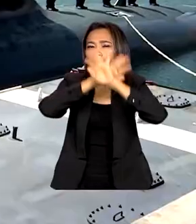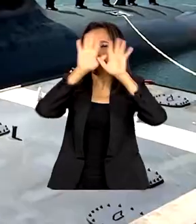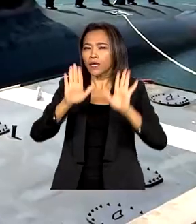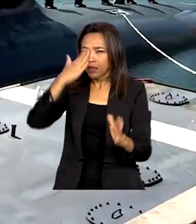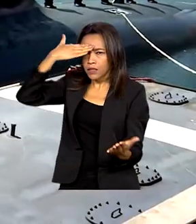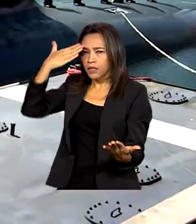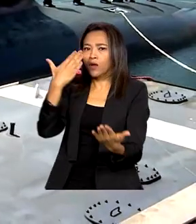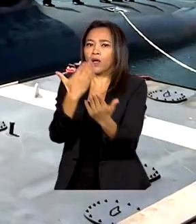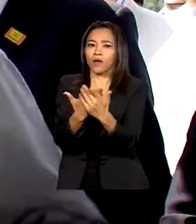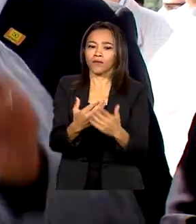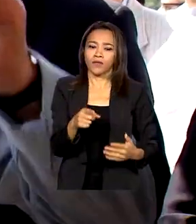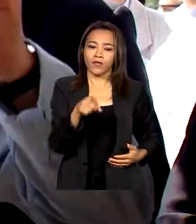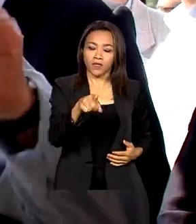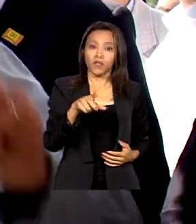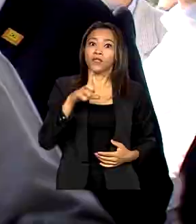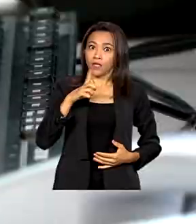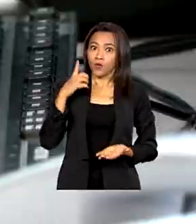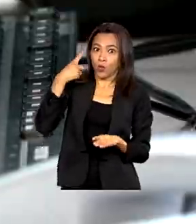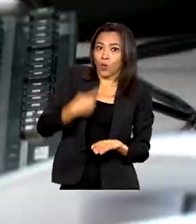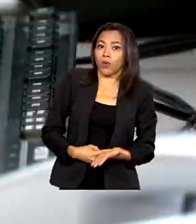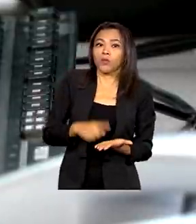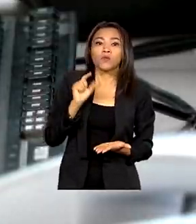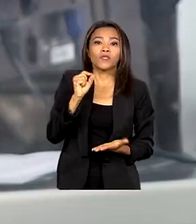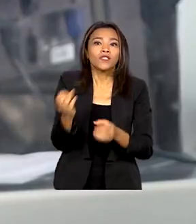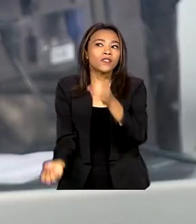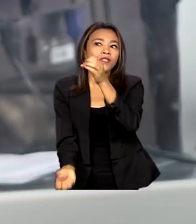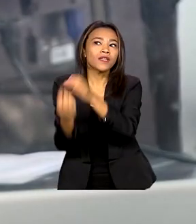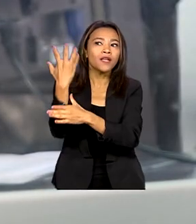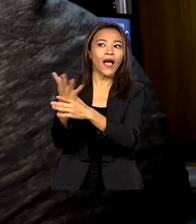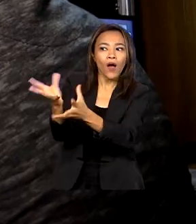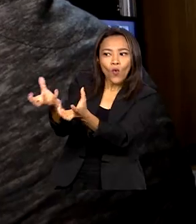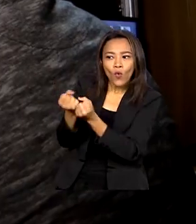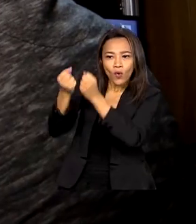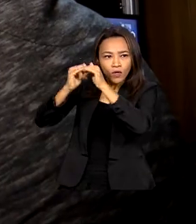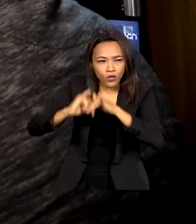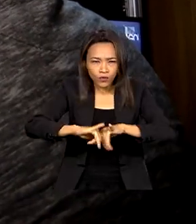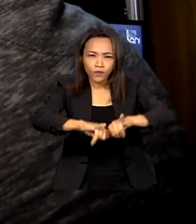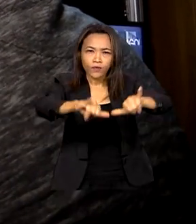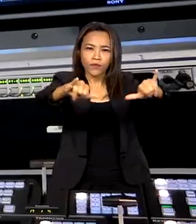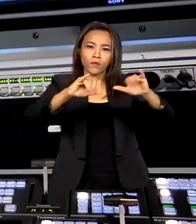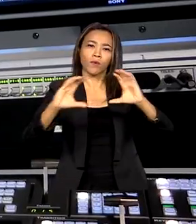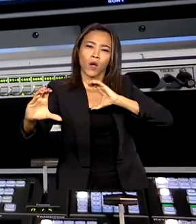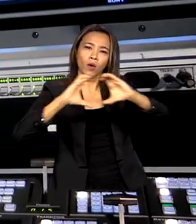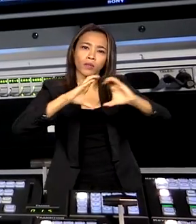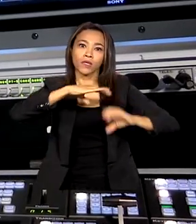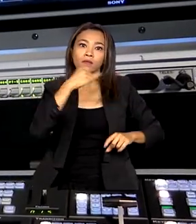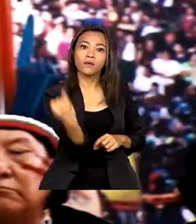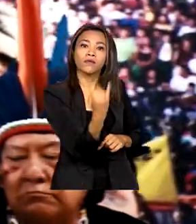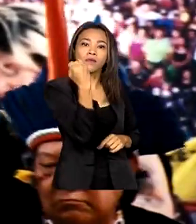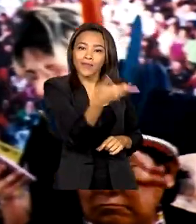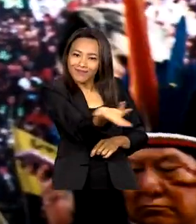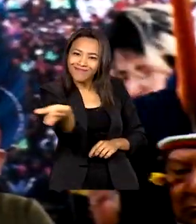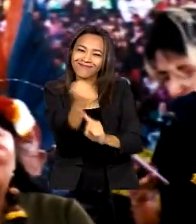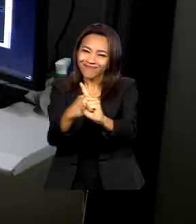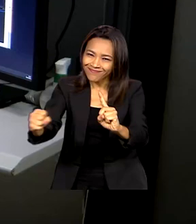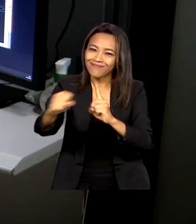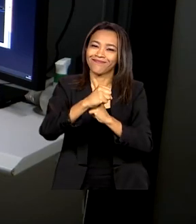credibilidade, cumprindo o dever de criar e difundir uma comunicação relevante para a sociedade.